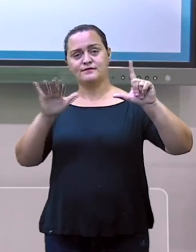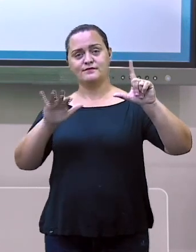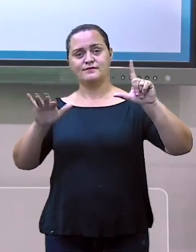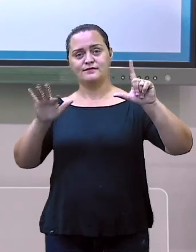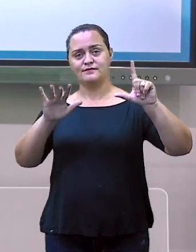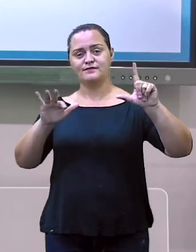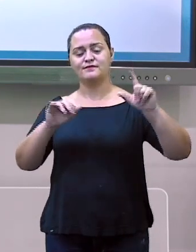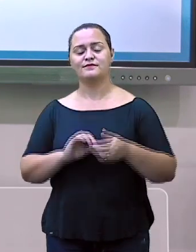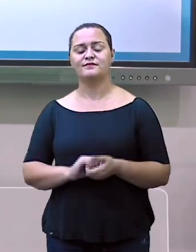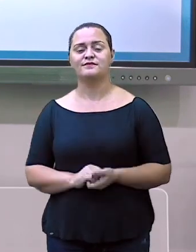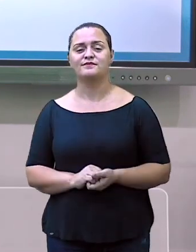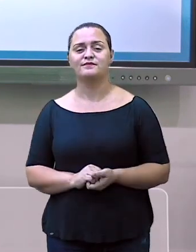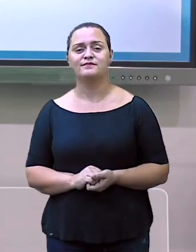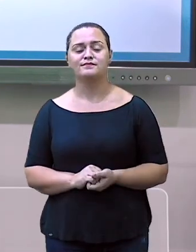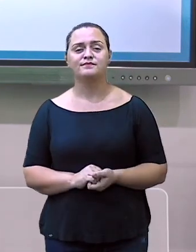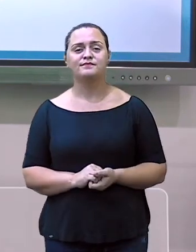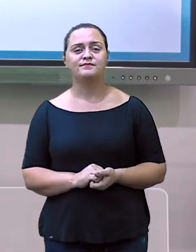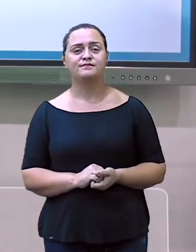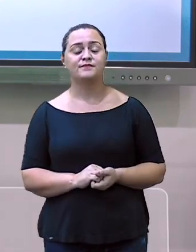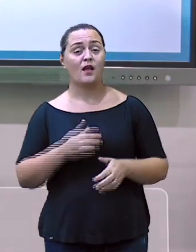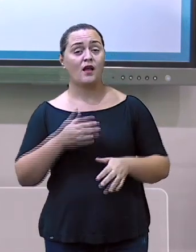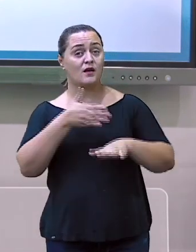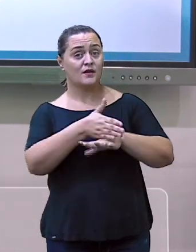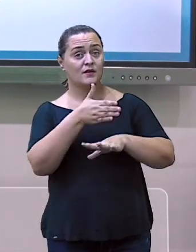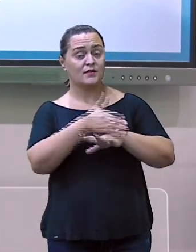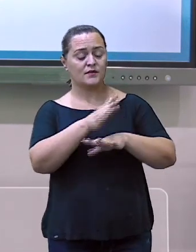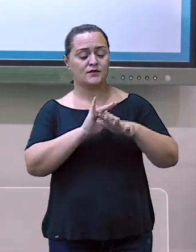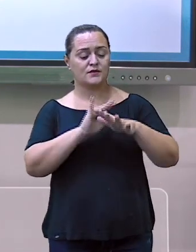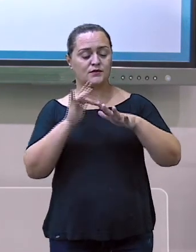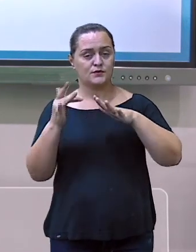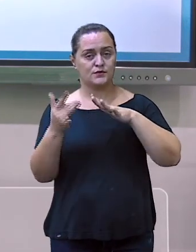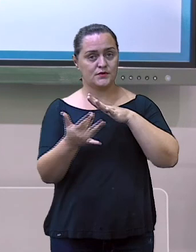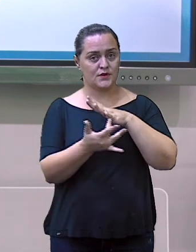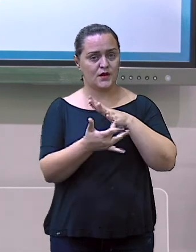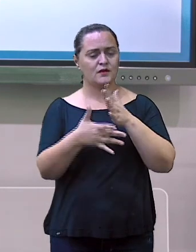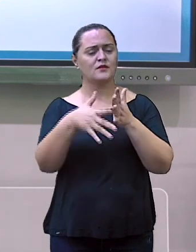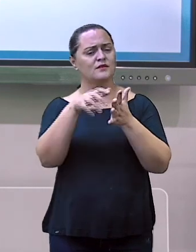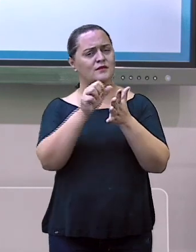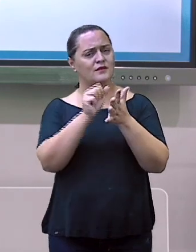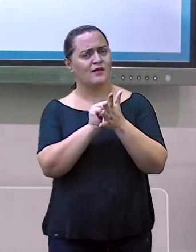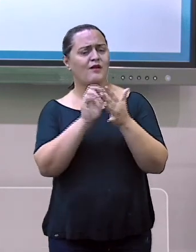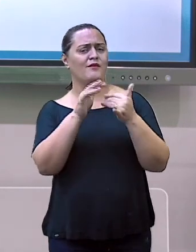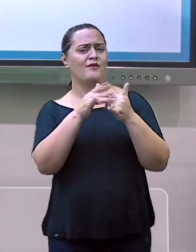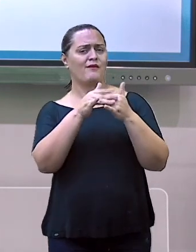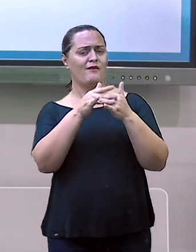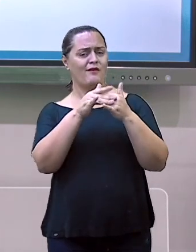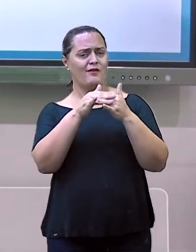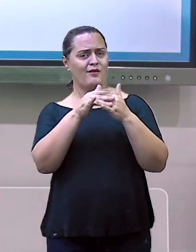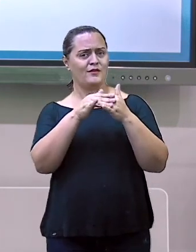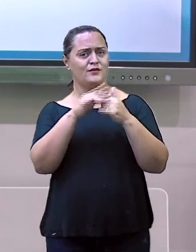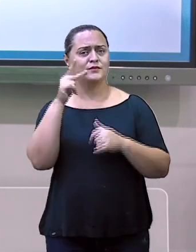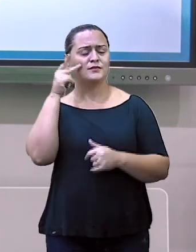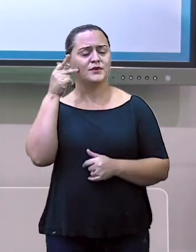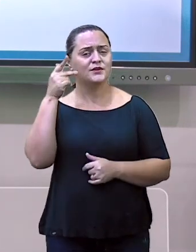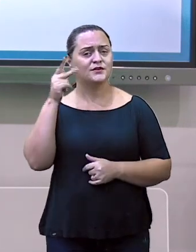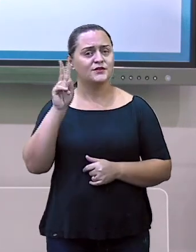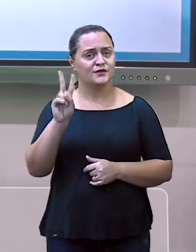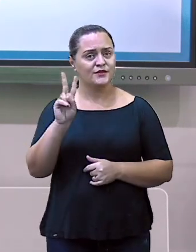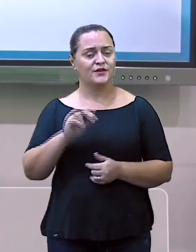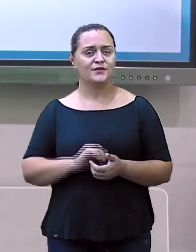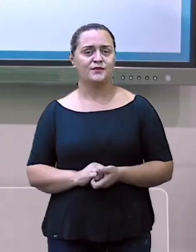ó, no canto da tela. Acesse nossas redes sociais e se inscreva em nosso canal do YouTube SMEDGV.